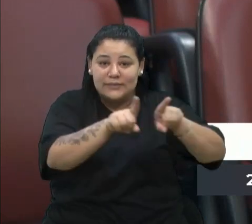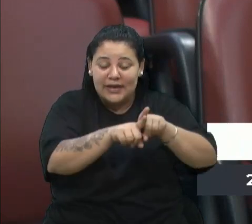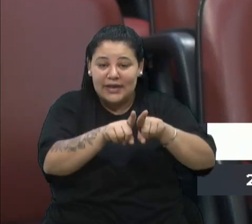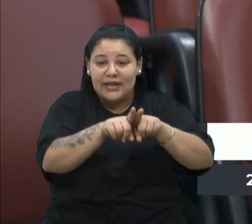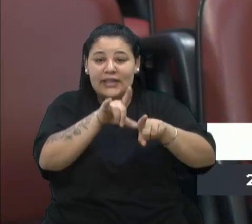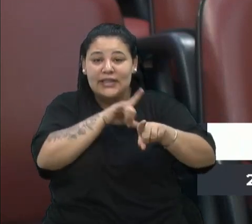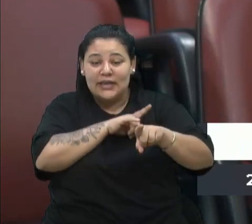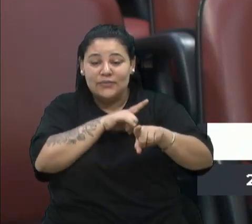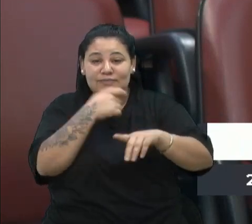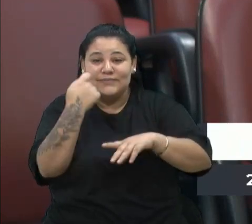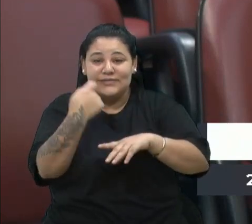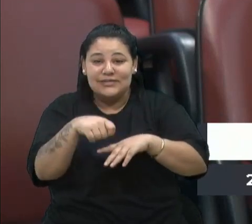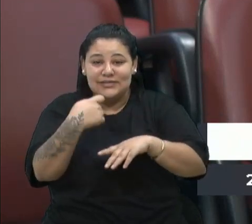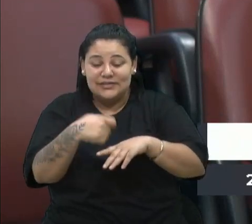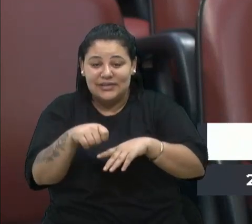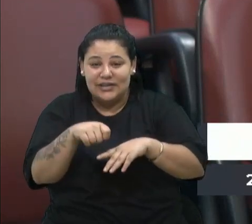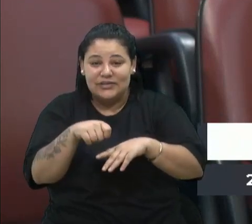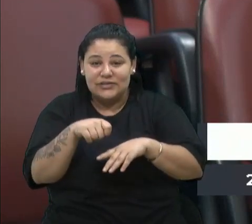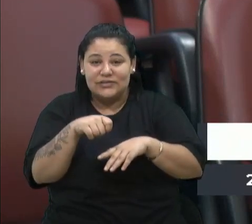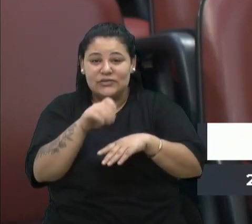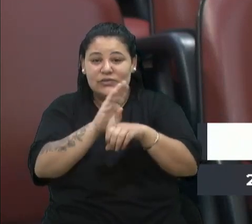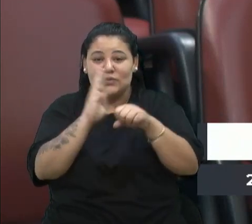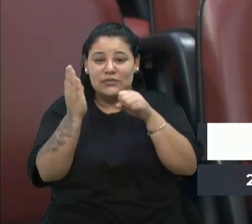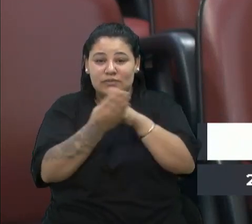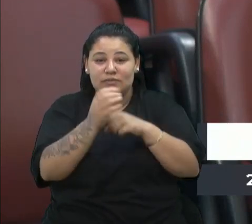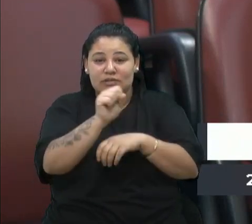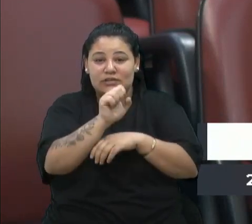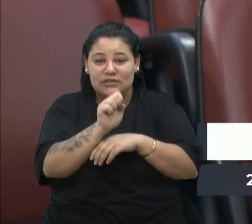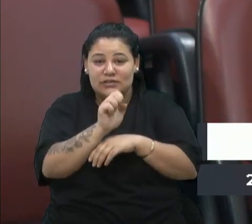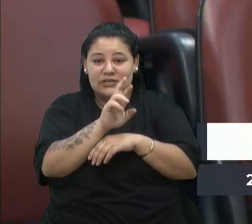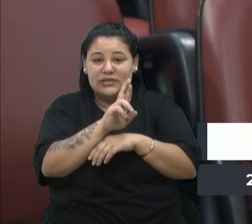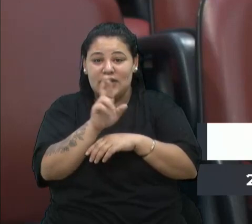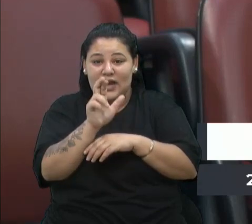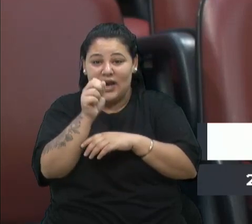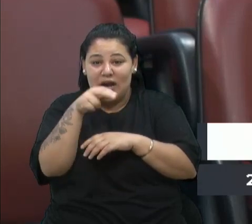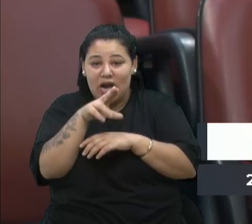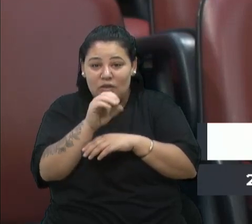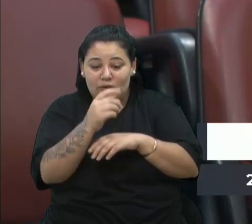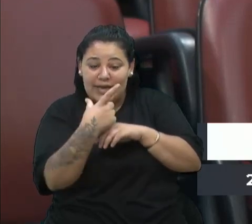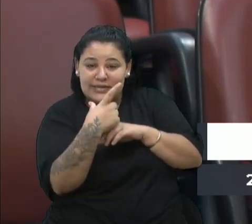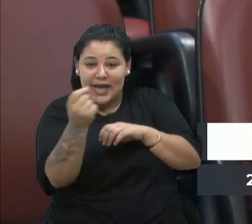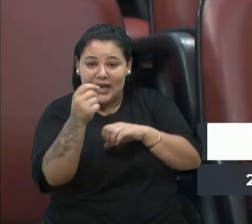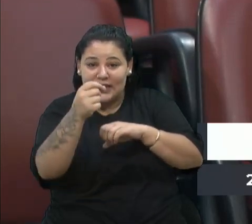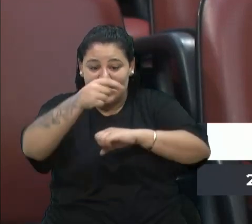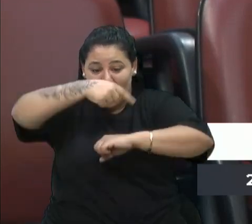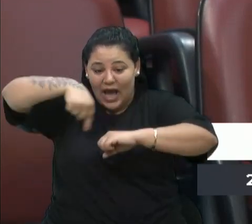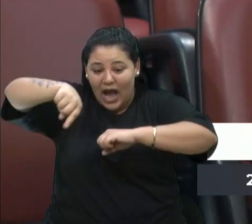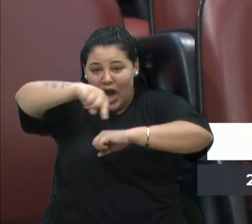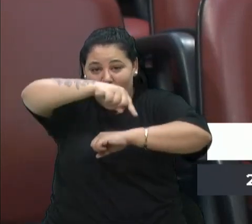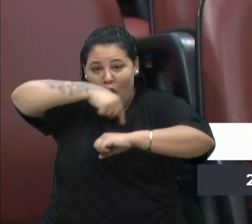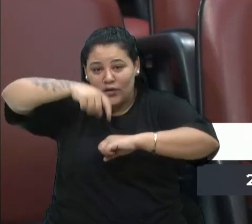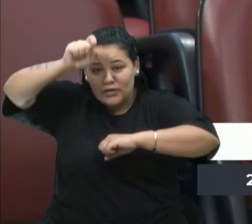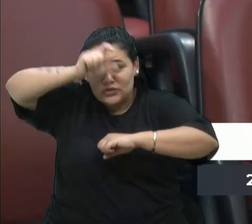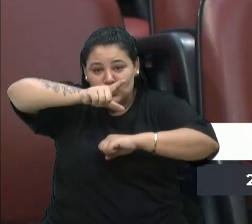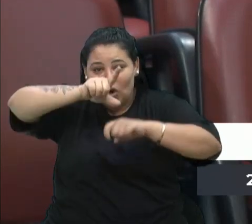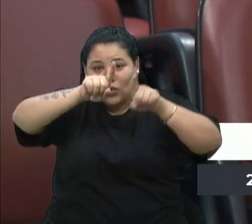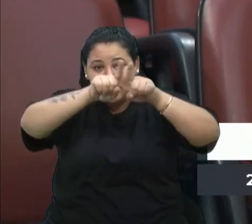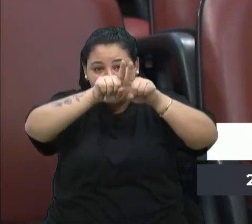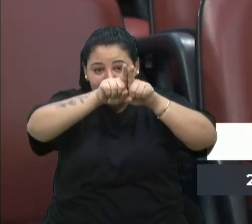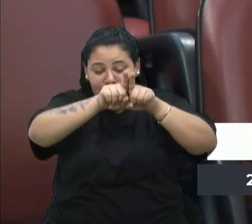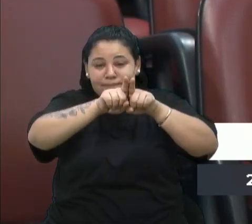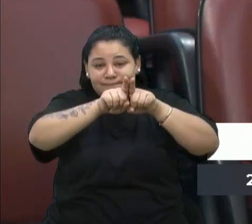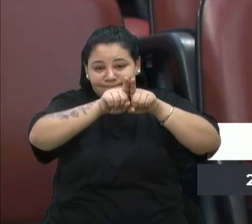grande necessidade que é lá no bairro Serrano, na saída da Rota do Sol, também temos a necessidade que fez, então,